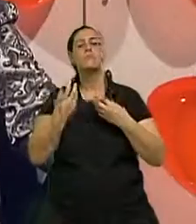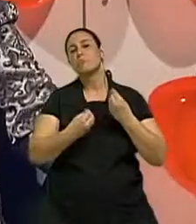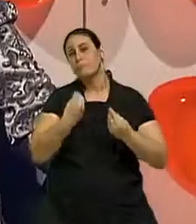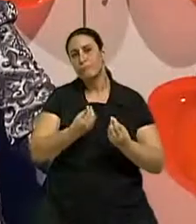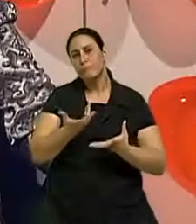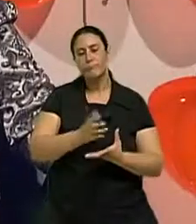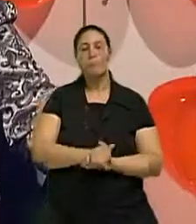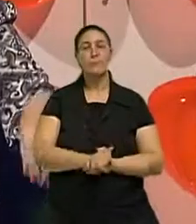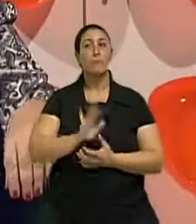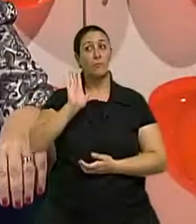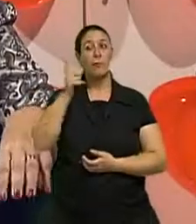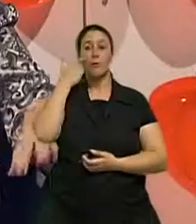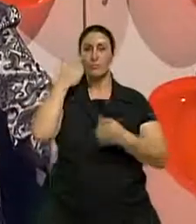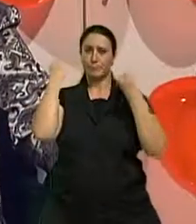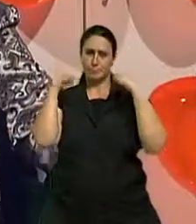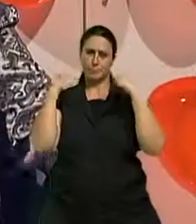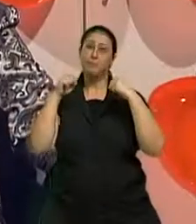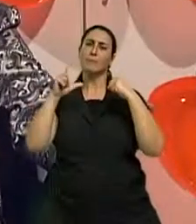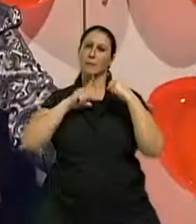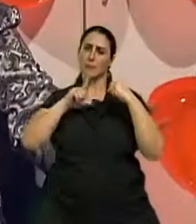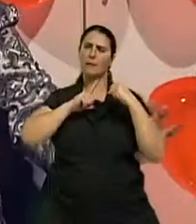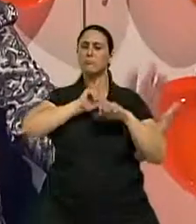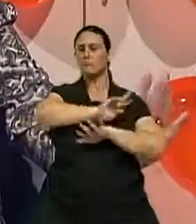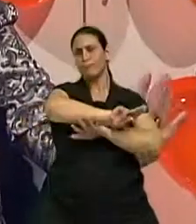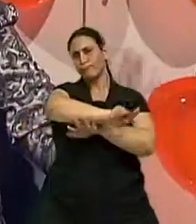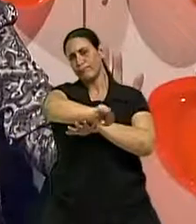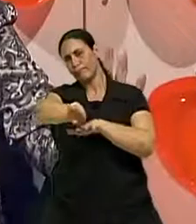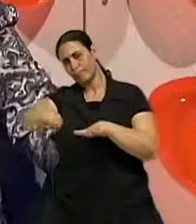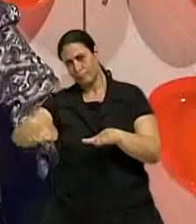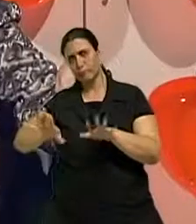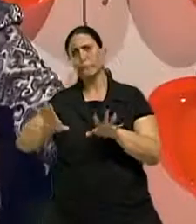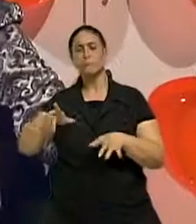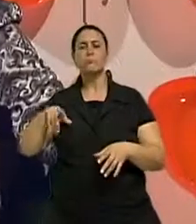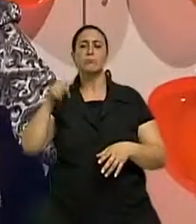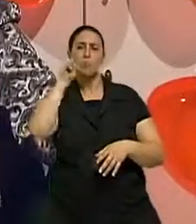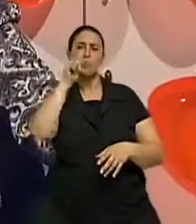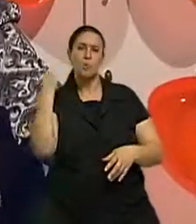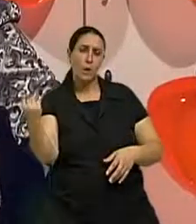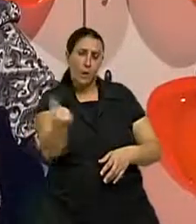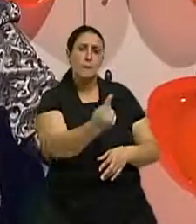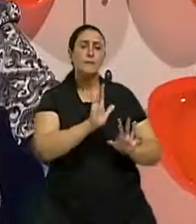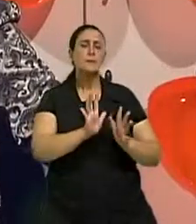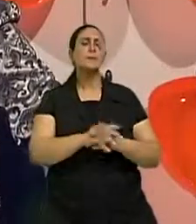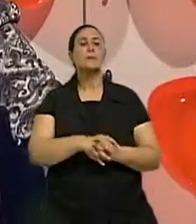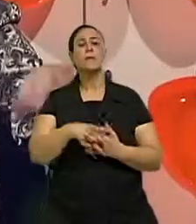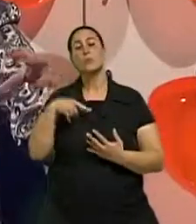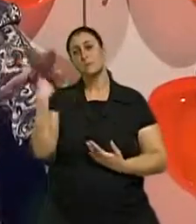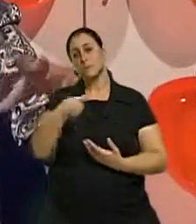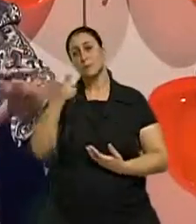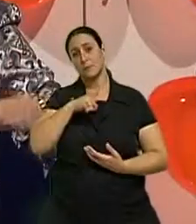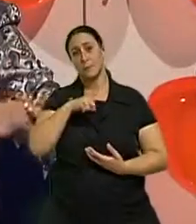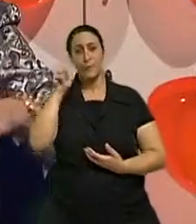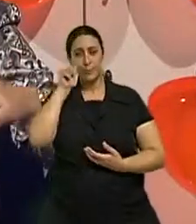o exercício físico entra em várias áreas do climatério. Então, assim, quando a gente, nós temos, as